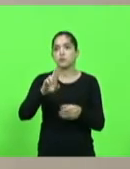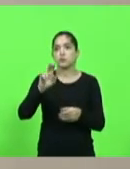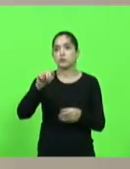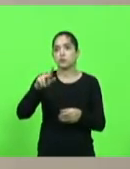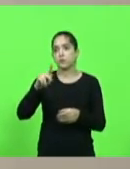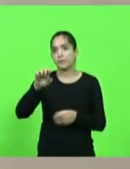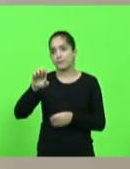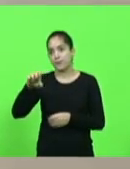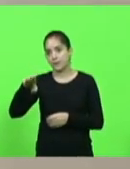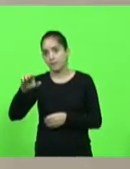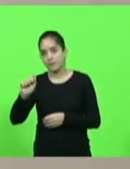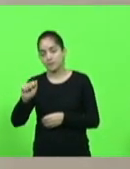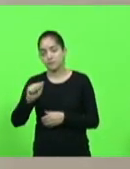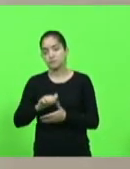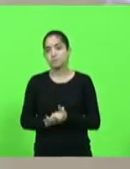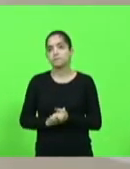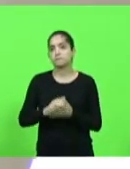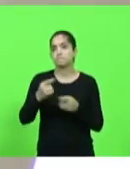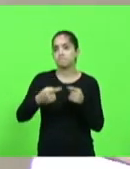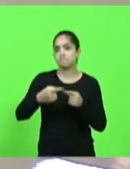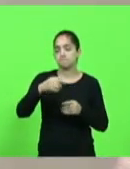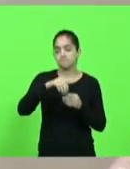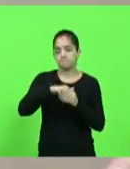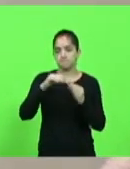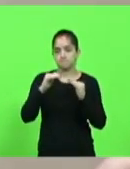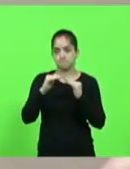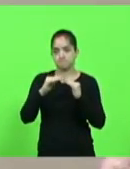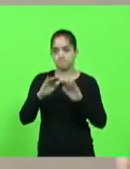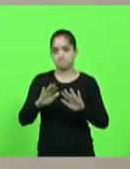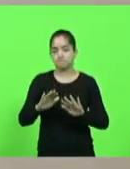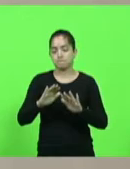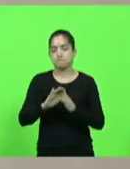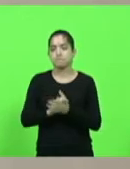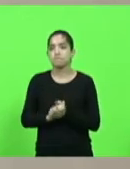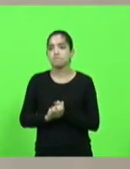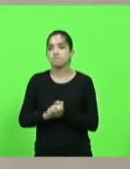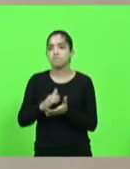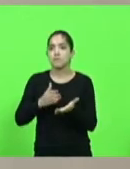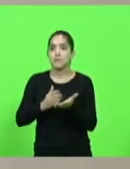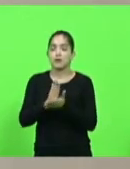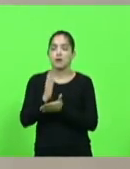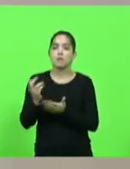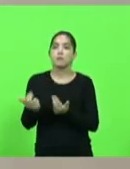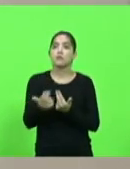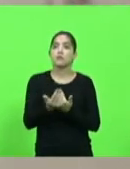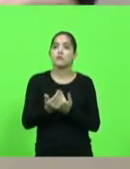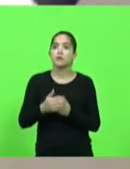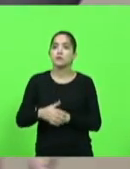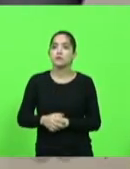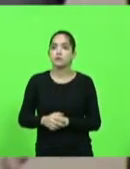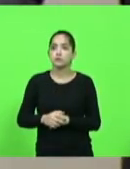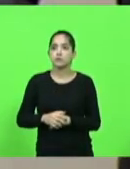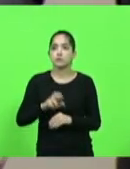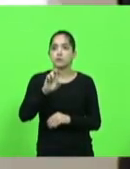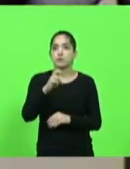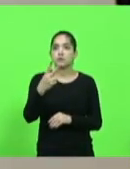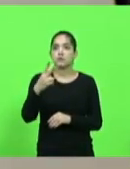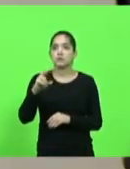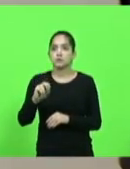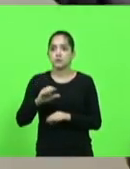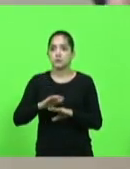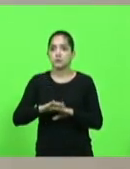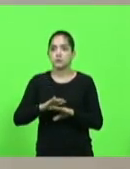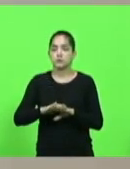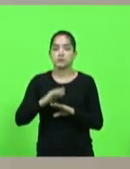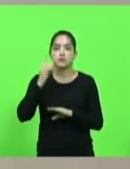Não havendo quem queira discutir em votação, deputados que aprovam, permaneçam como se encontra. Aprovado por unanimidade. Moção 520, autor, deputado